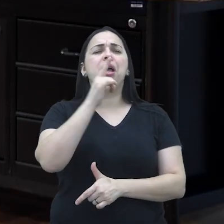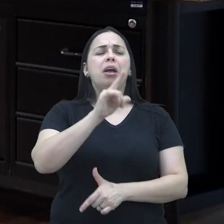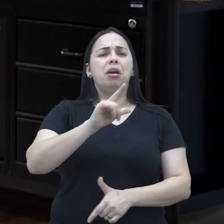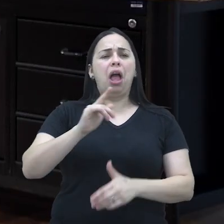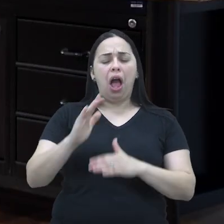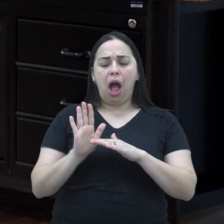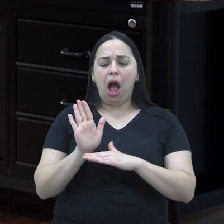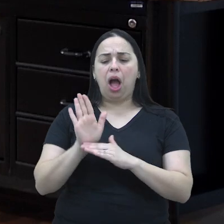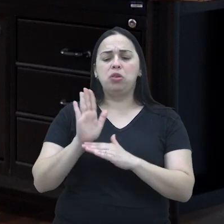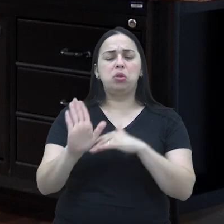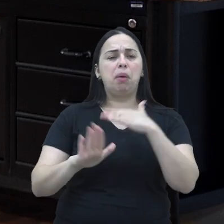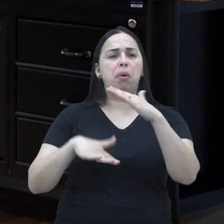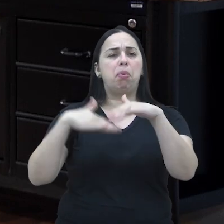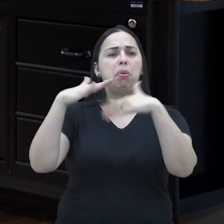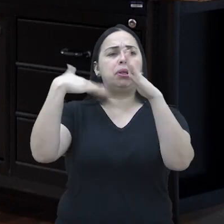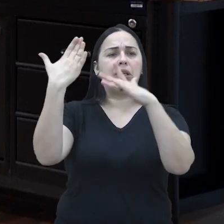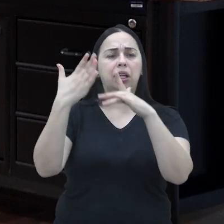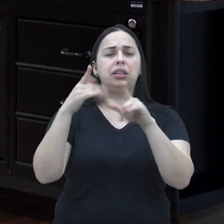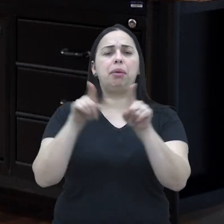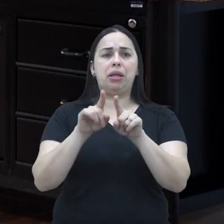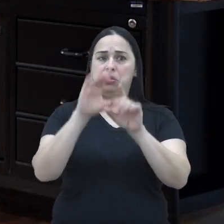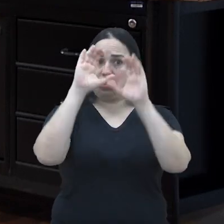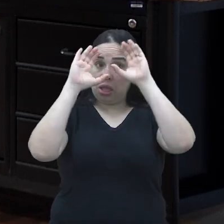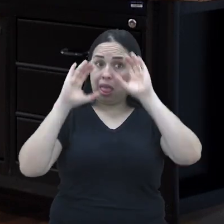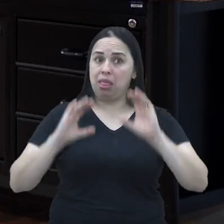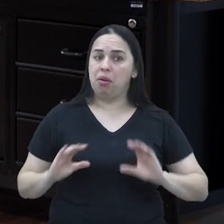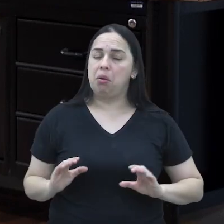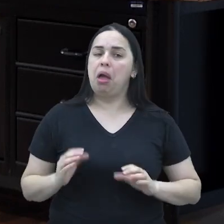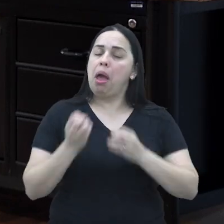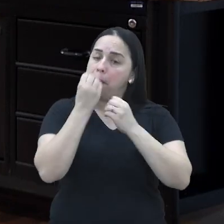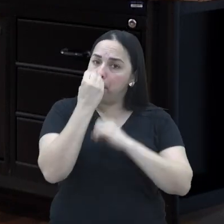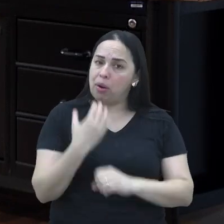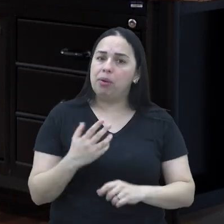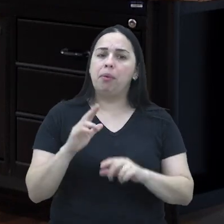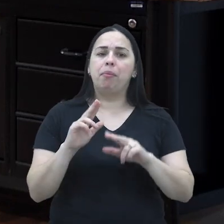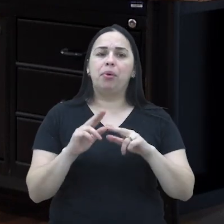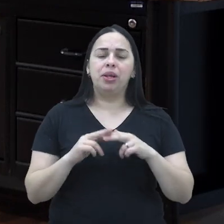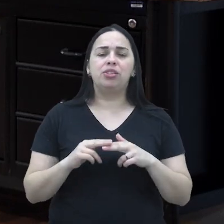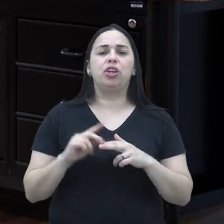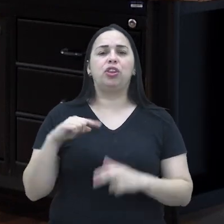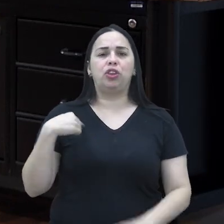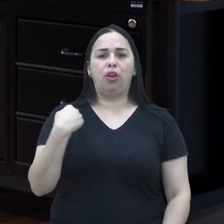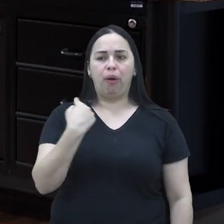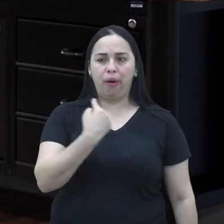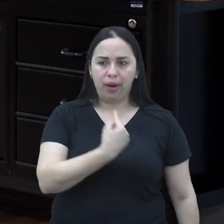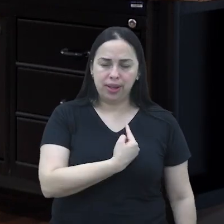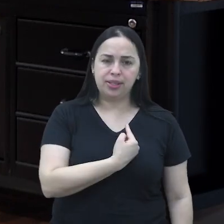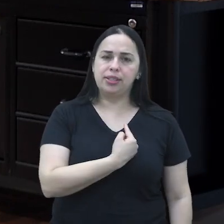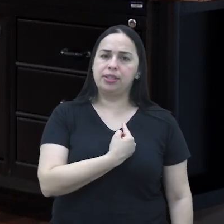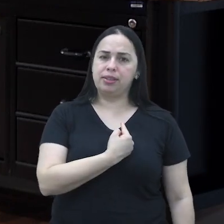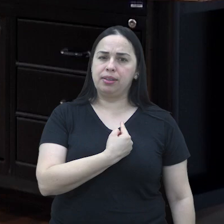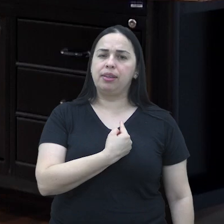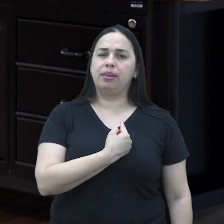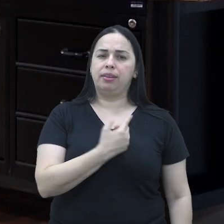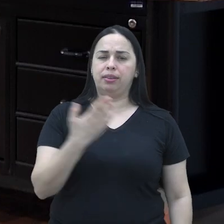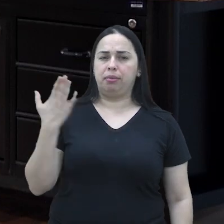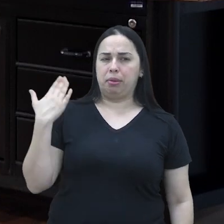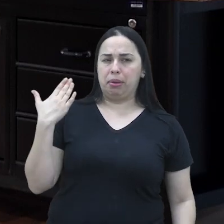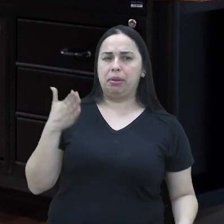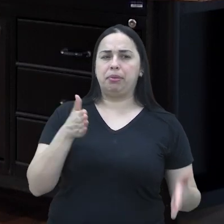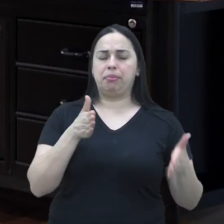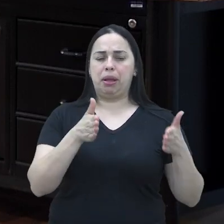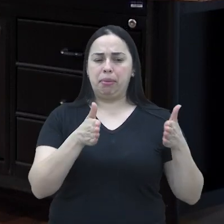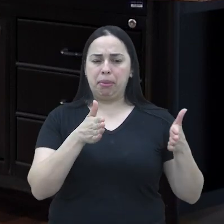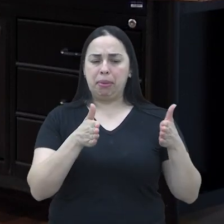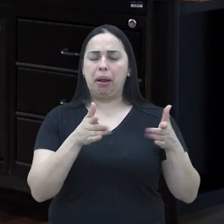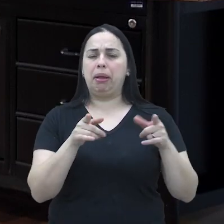de cidadania, de desenvolvimento nesse sentido é muito bem-vindo e a gente precisa. Então, assim, nós passamos